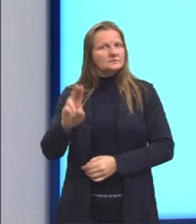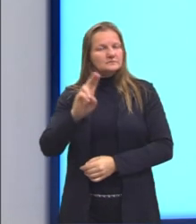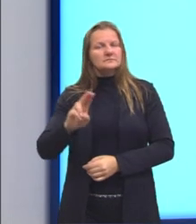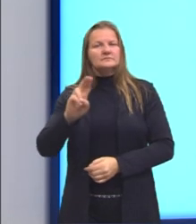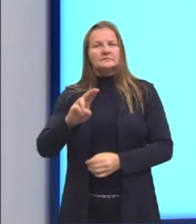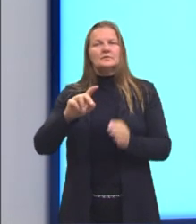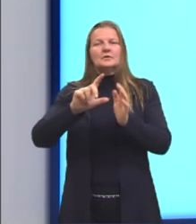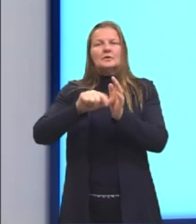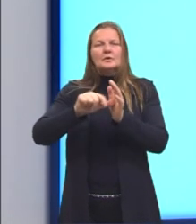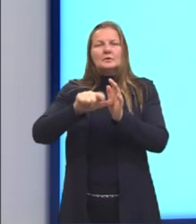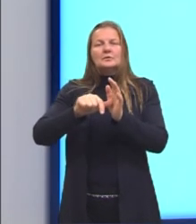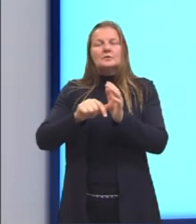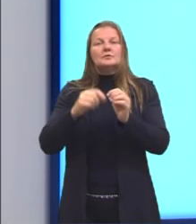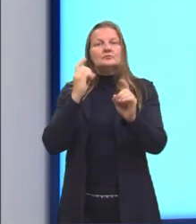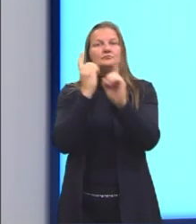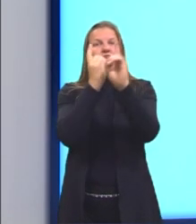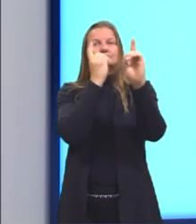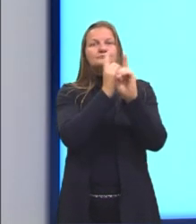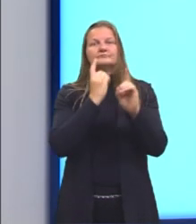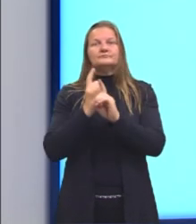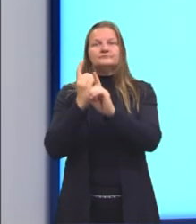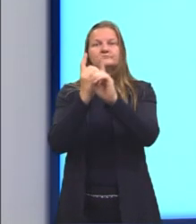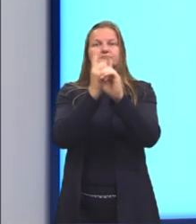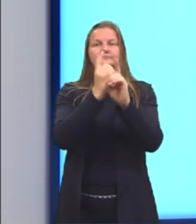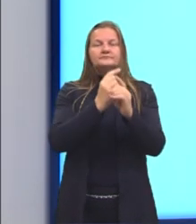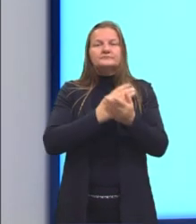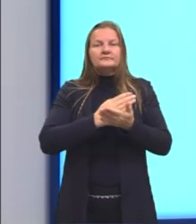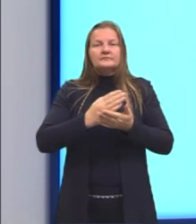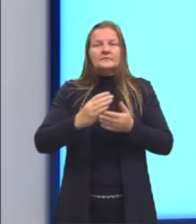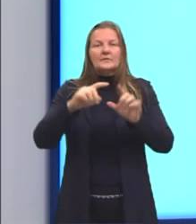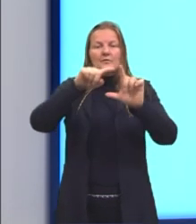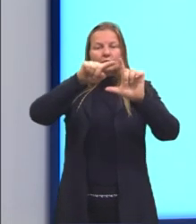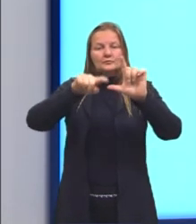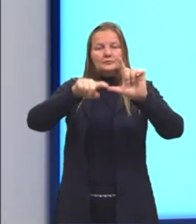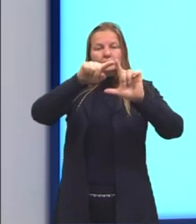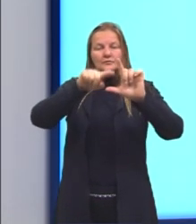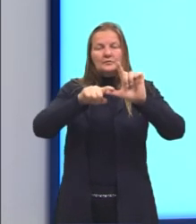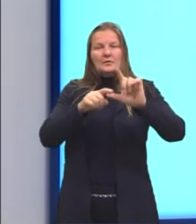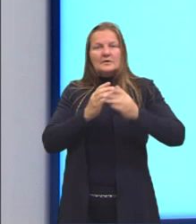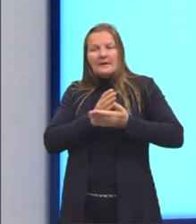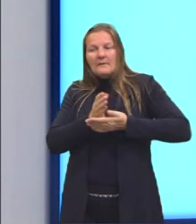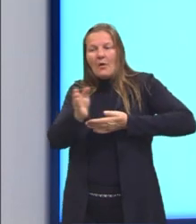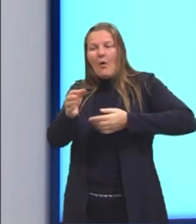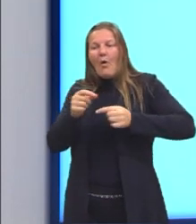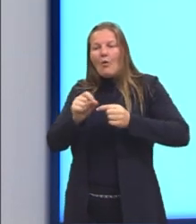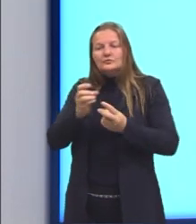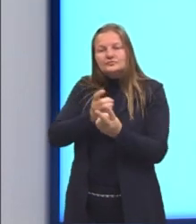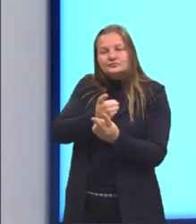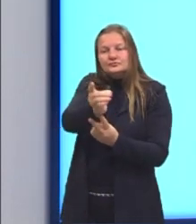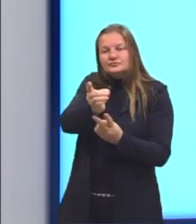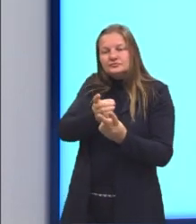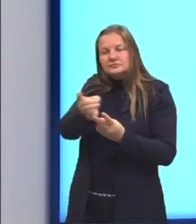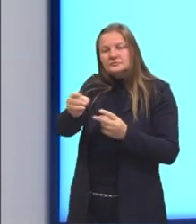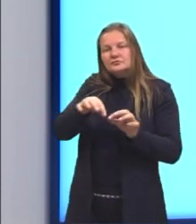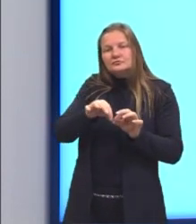foi sendo descoberto ali, a partir do ângulo eu consigo determinar qual é a distância até a